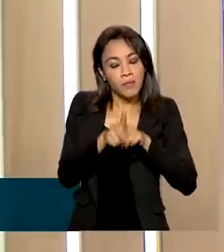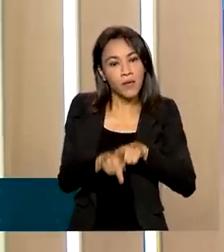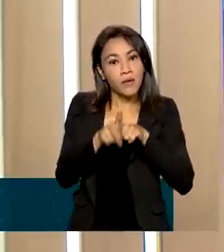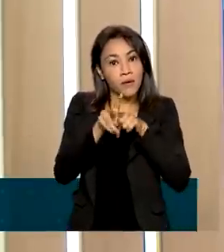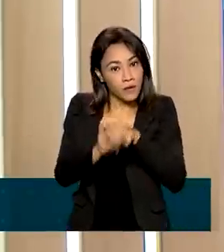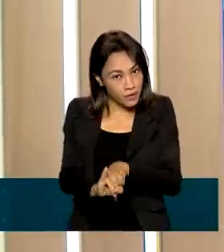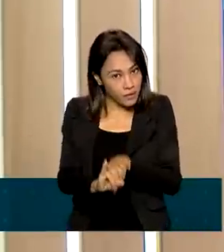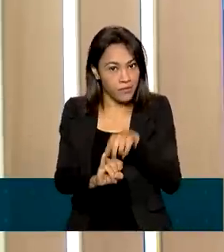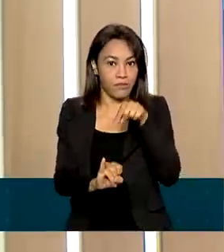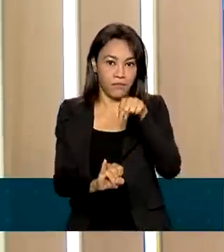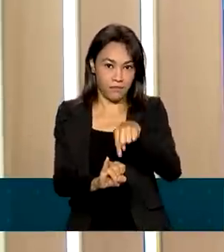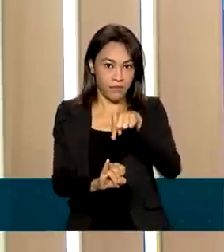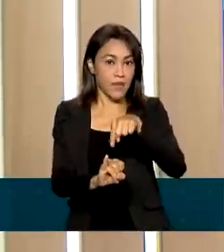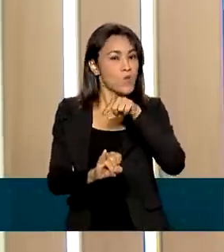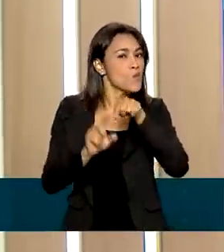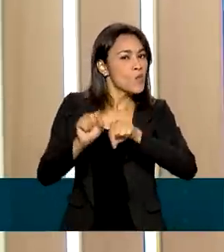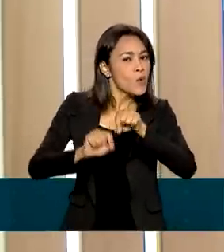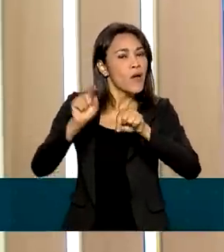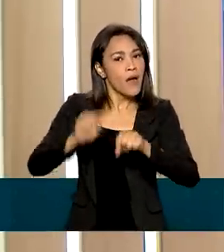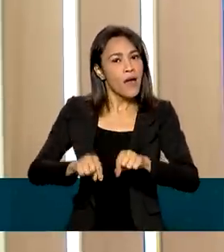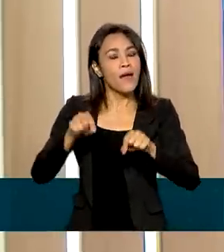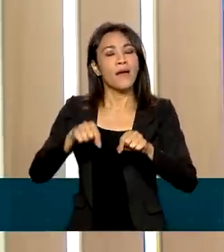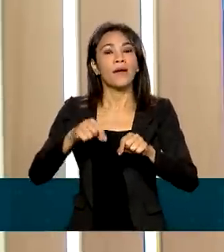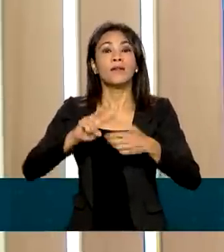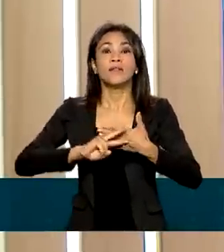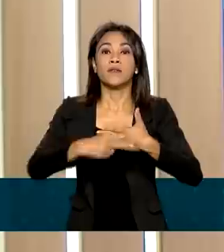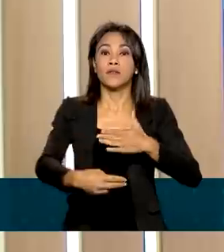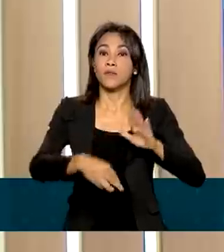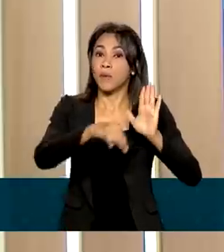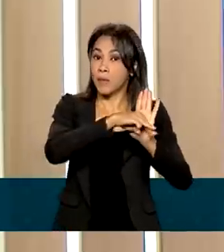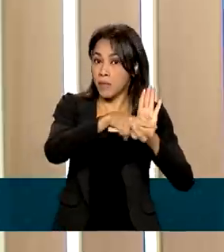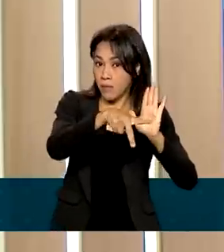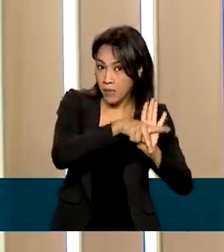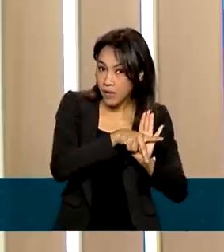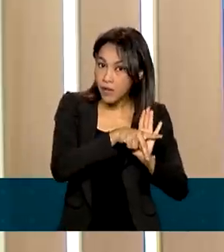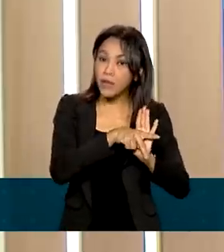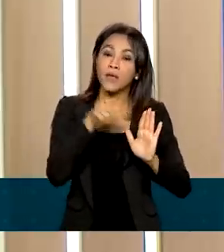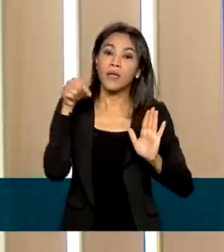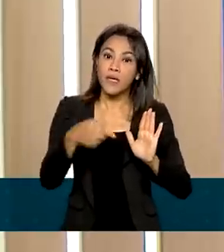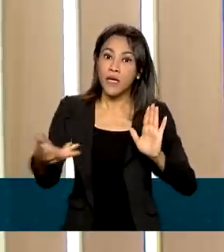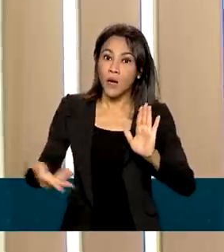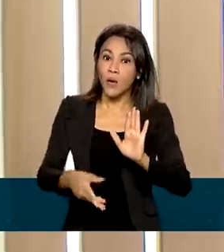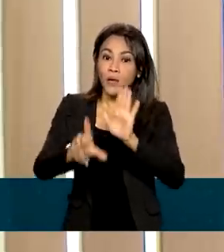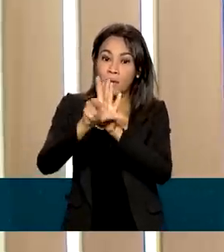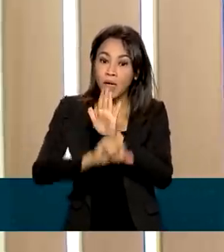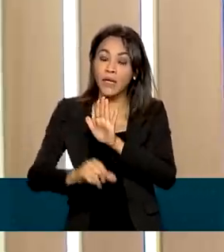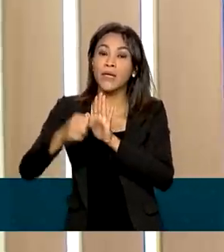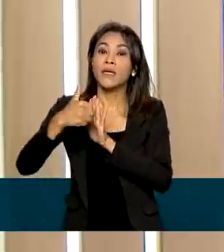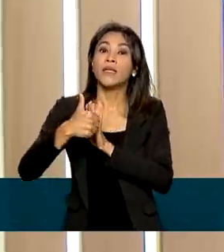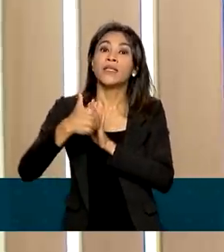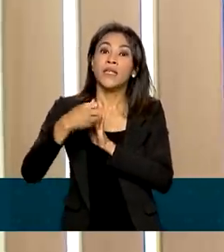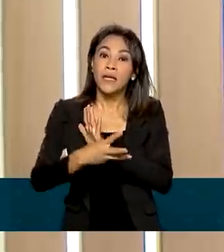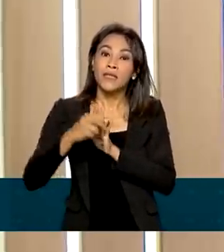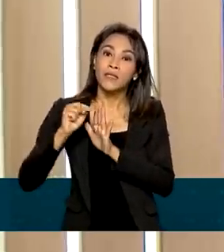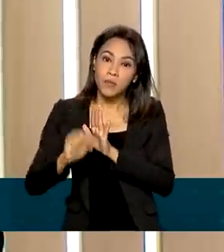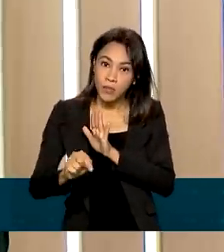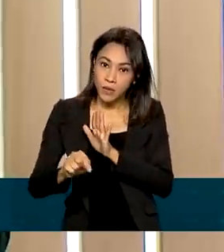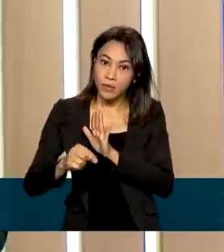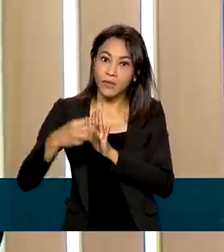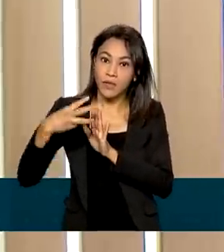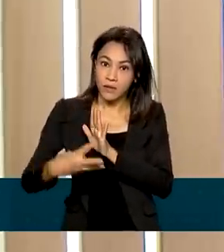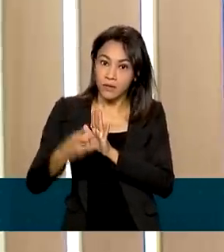popularmente como PPI. Ele é fruto da medida provisória 727 e se transformou na Lei 13.334, de 2016.